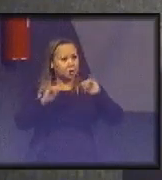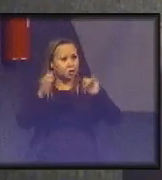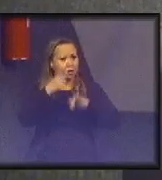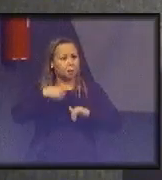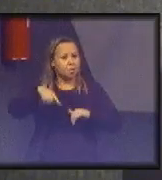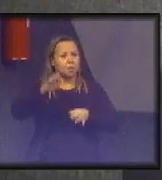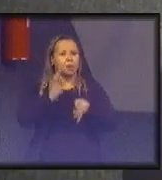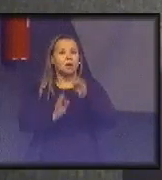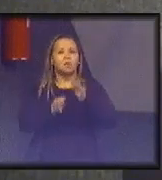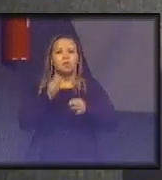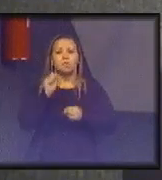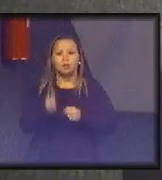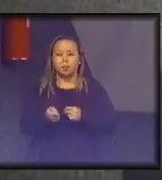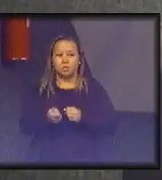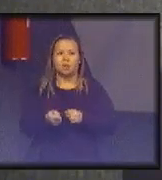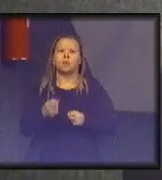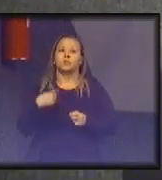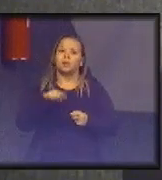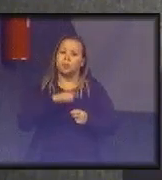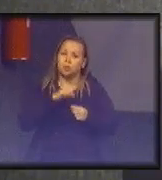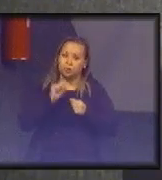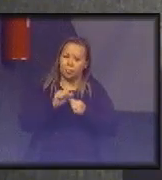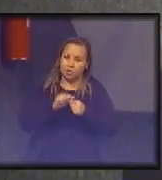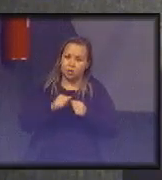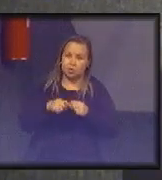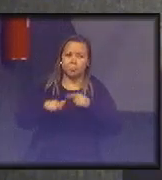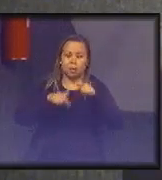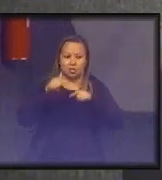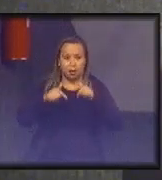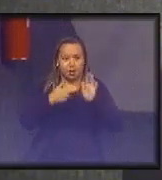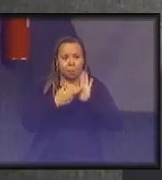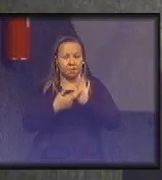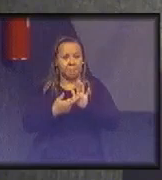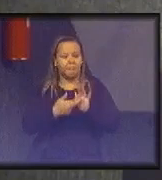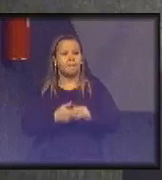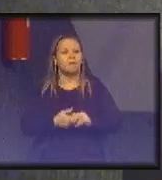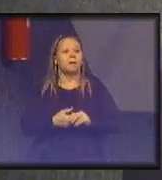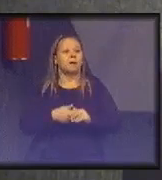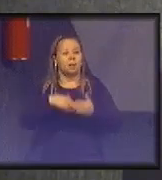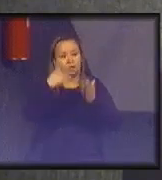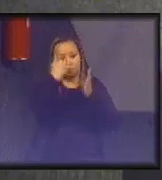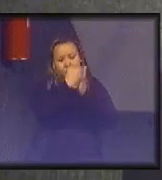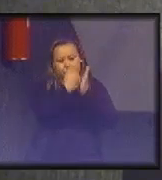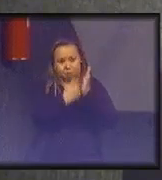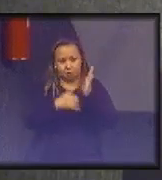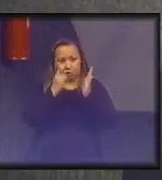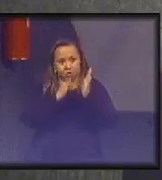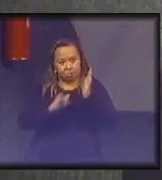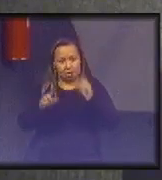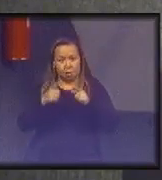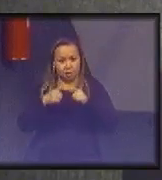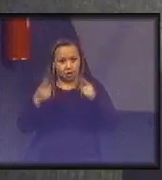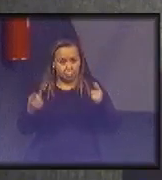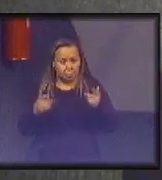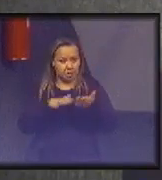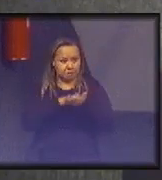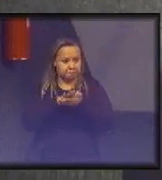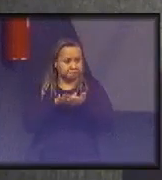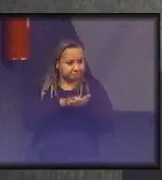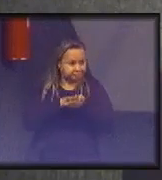tribunal. A gente faz nosso trabalho de conferência, faz o trabalho de devolutiva, mas, sim, sem